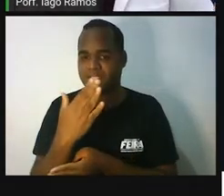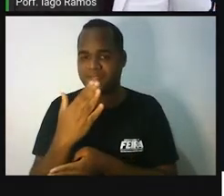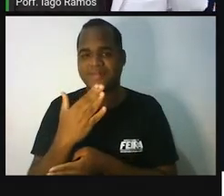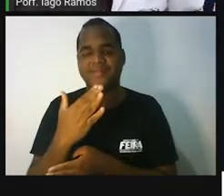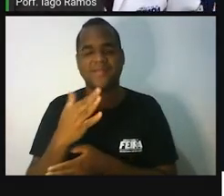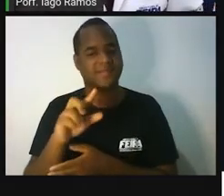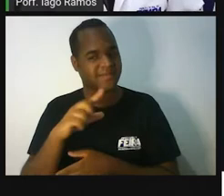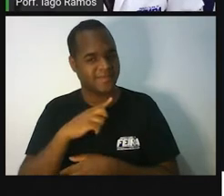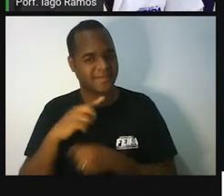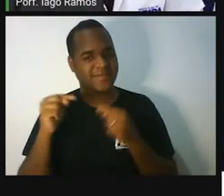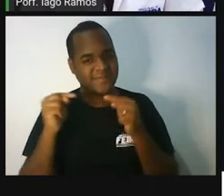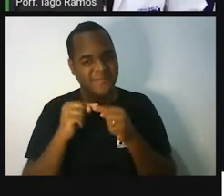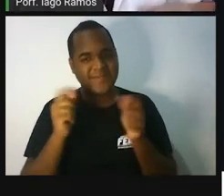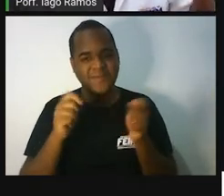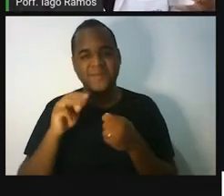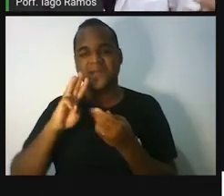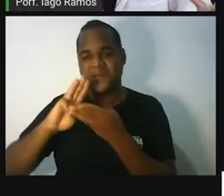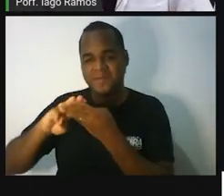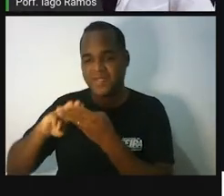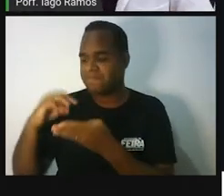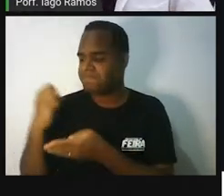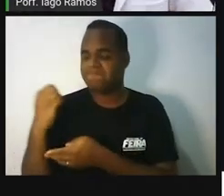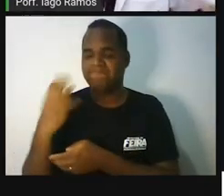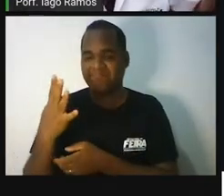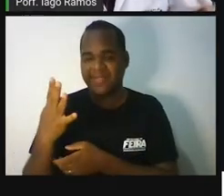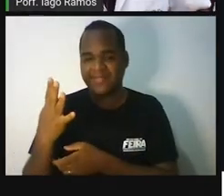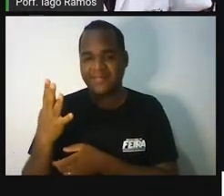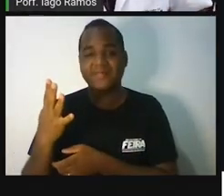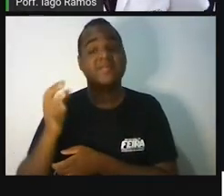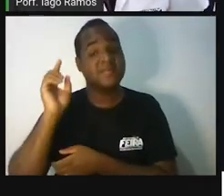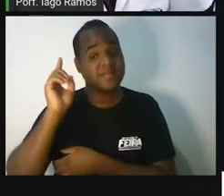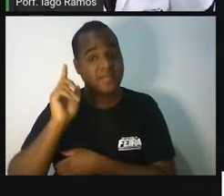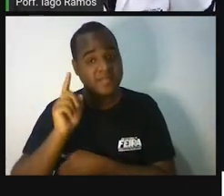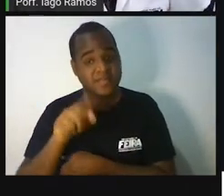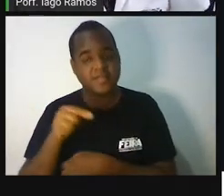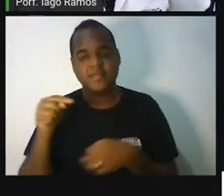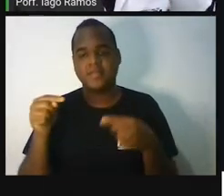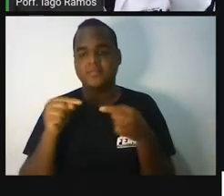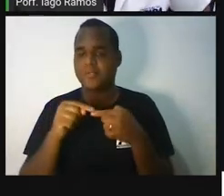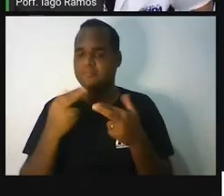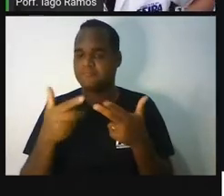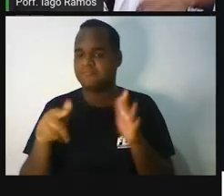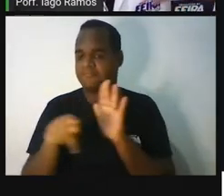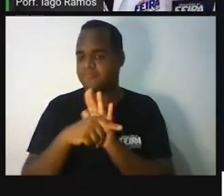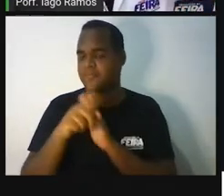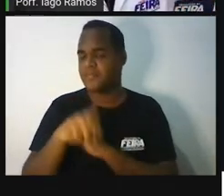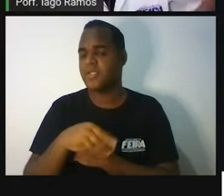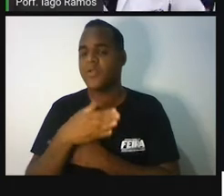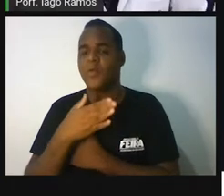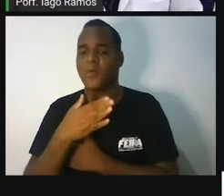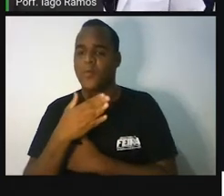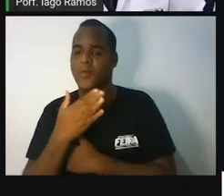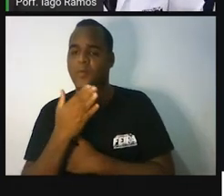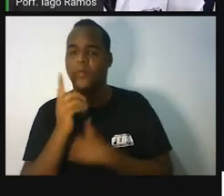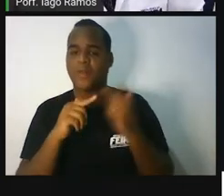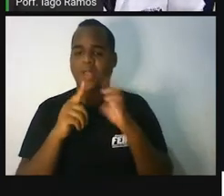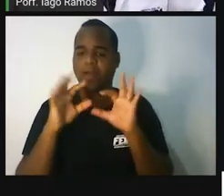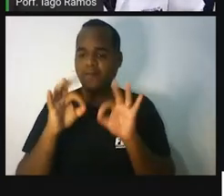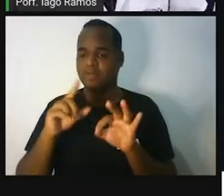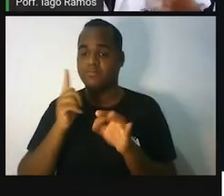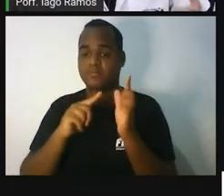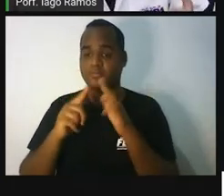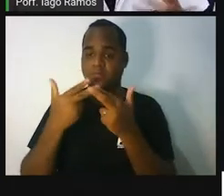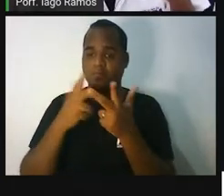Pois é, a matemágica é uma parte que a gente consegue fazer truques com